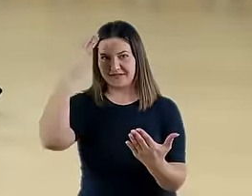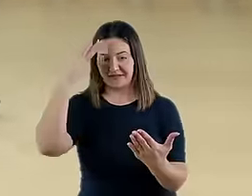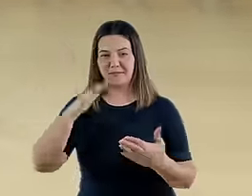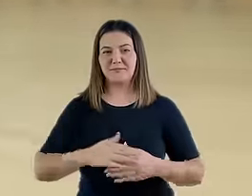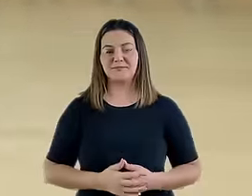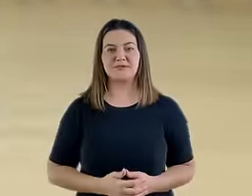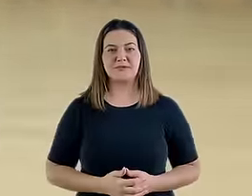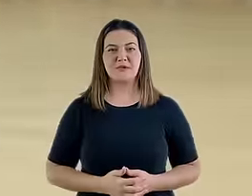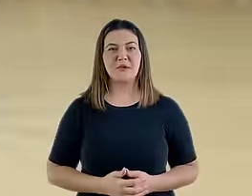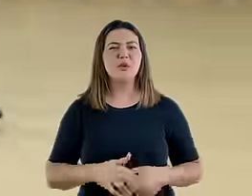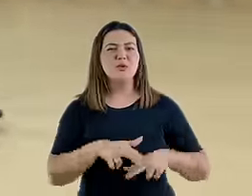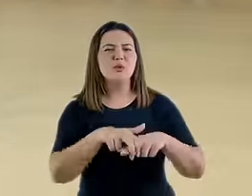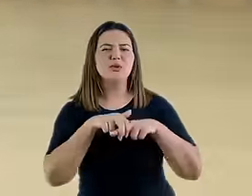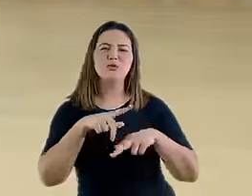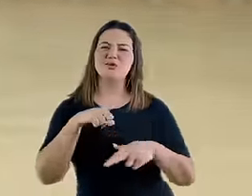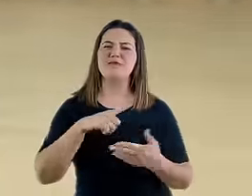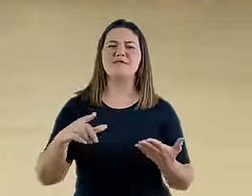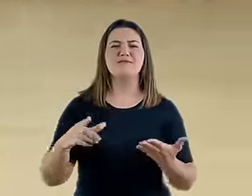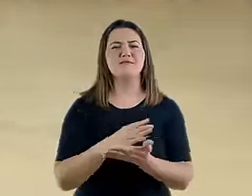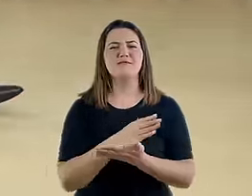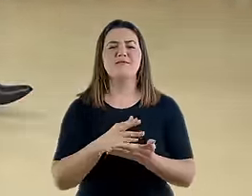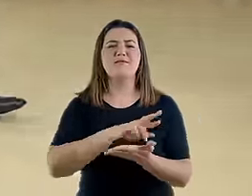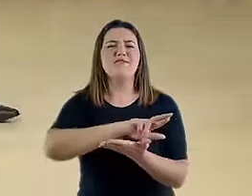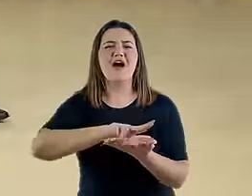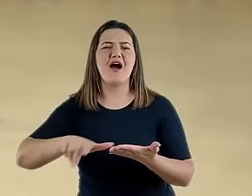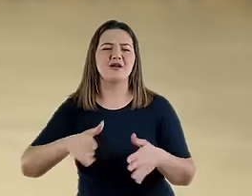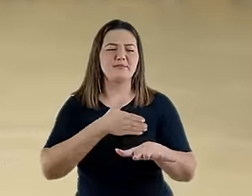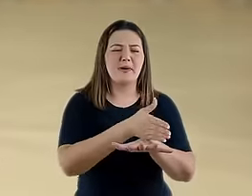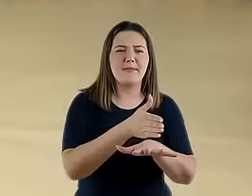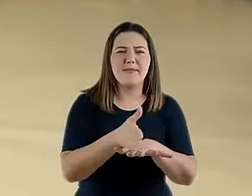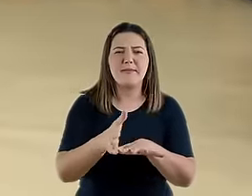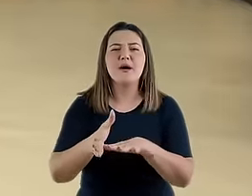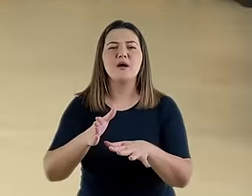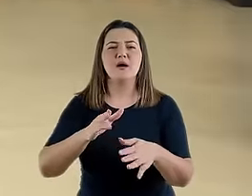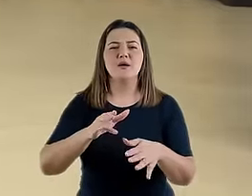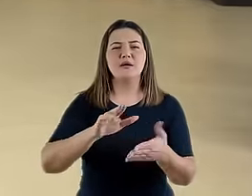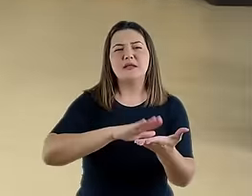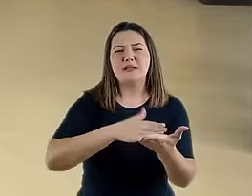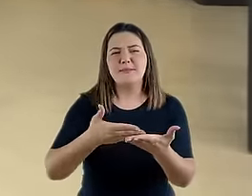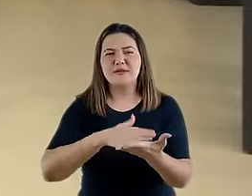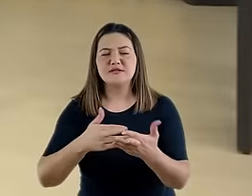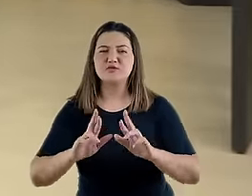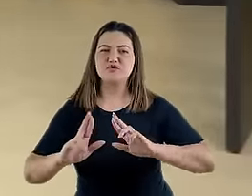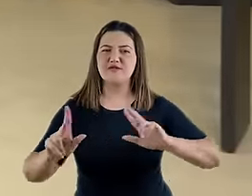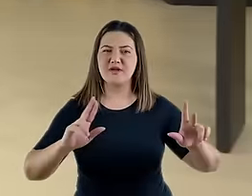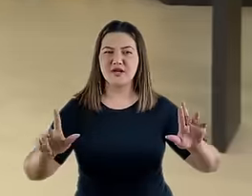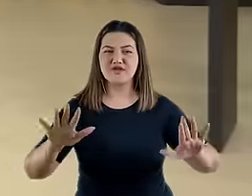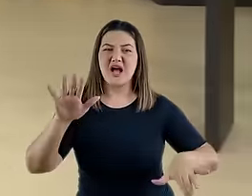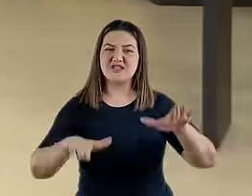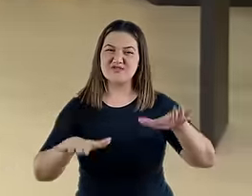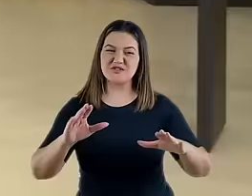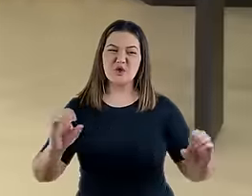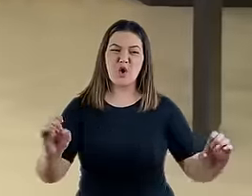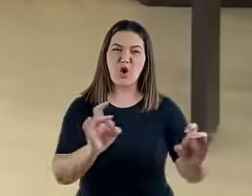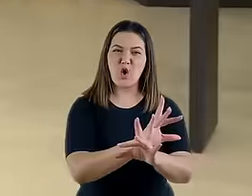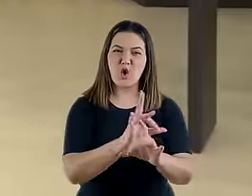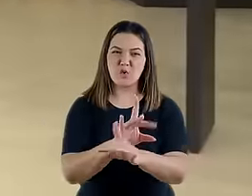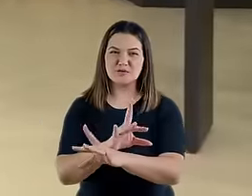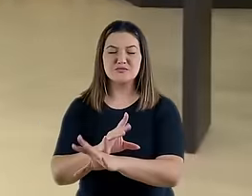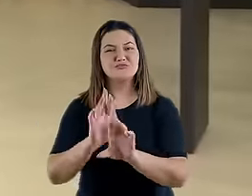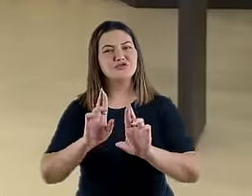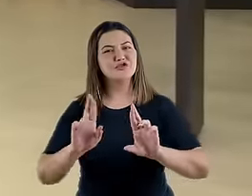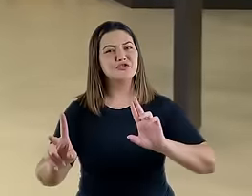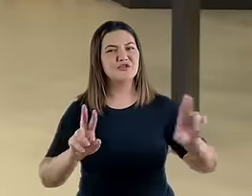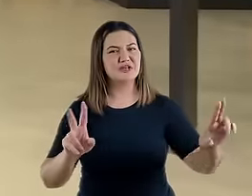levou a variedade de abordagens e interpretações diferentes, todas resultando em conclusões às vezes até